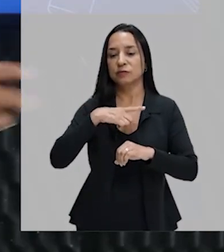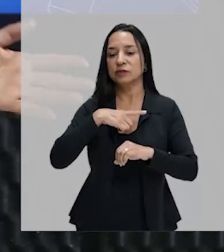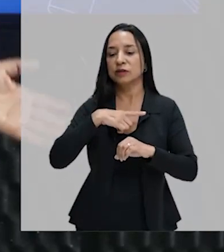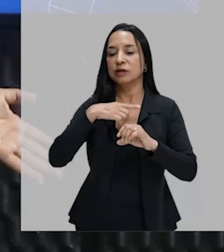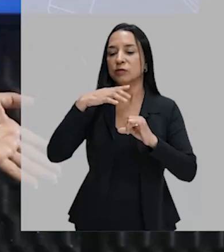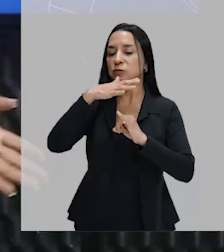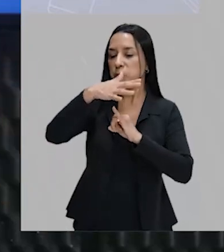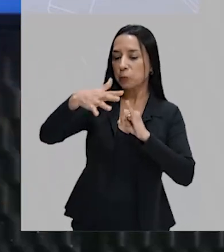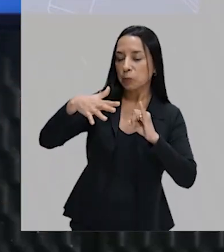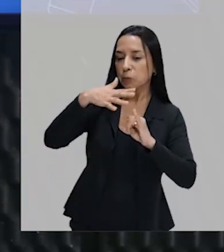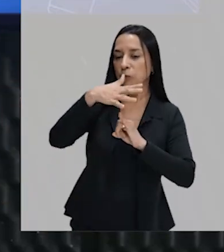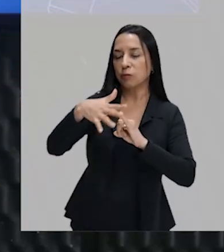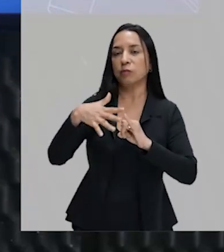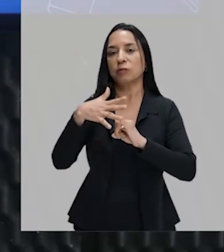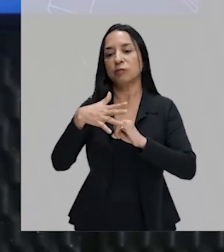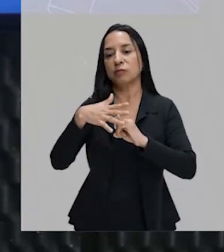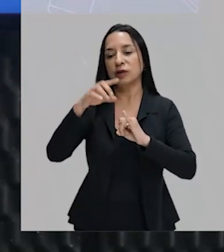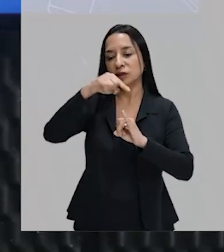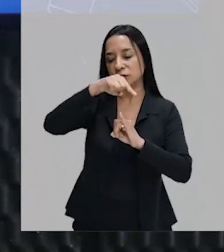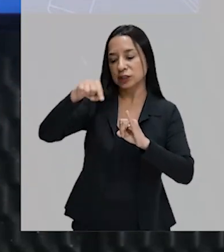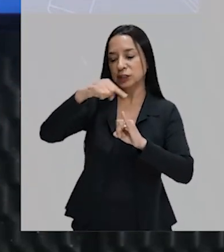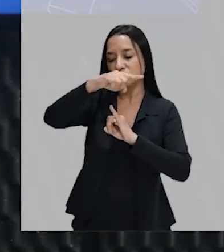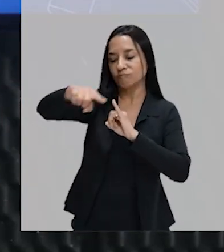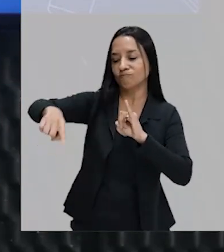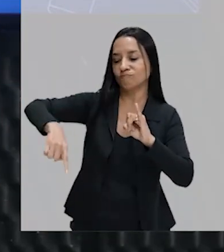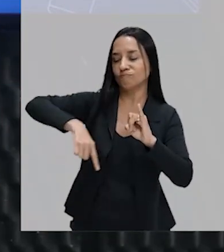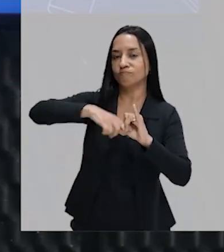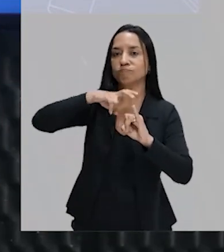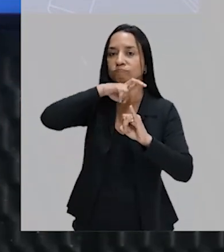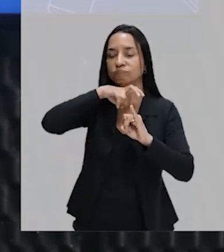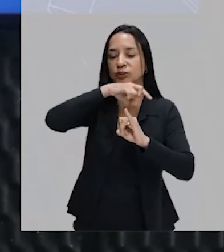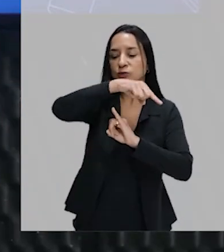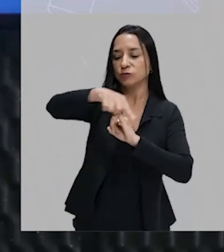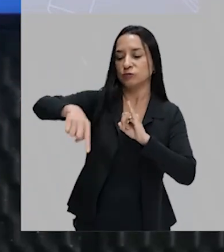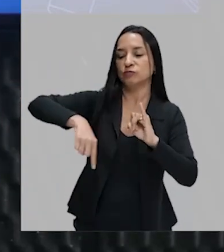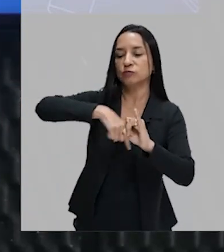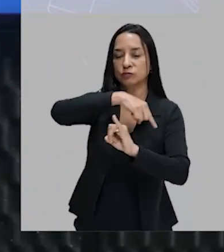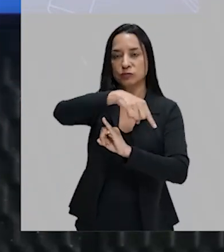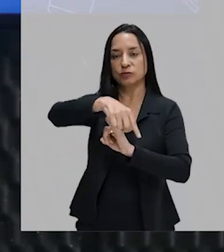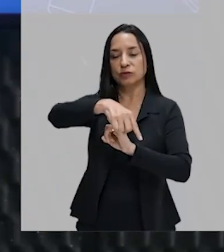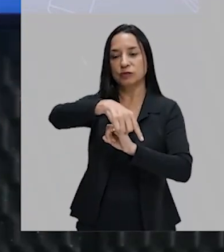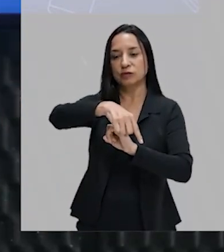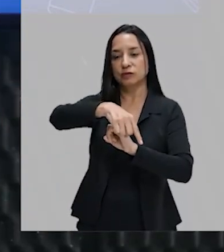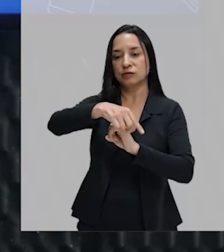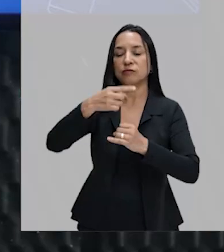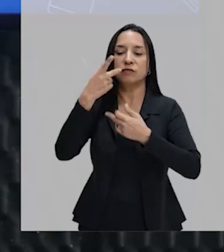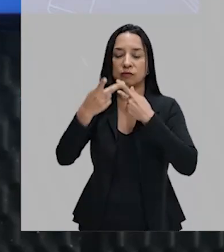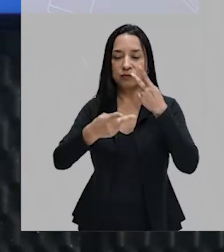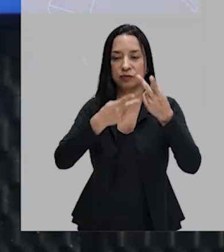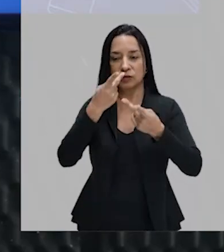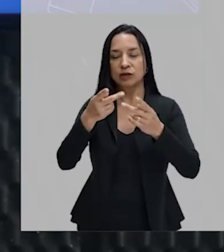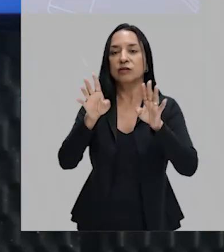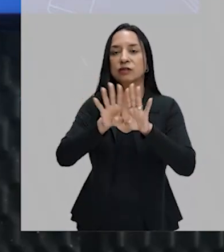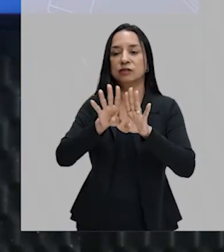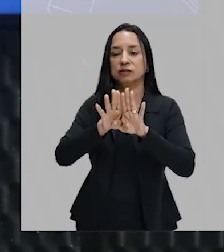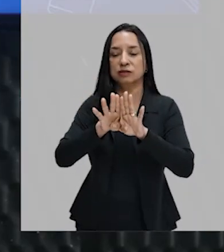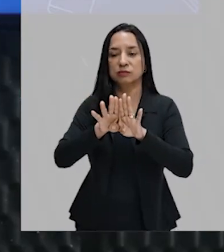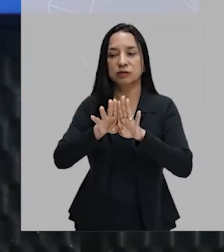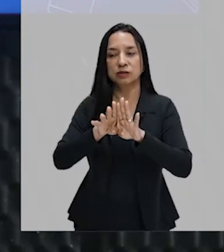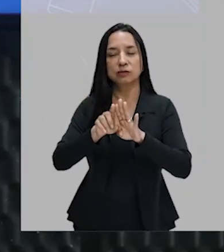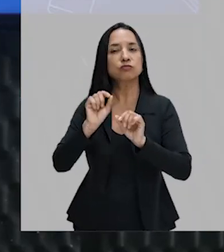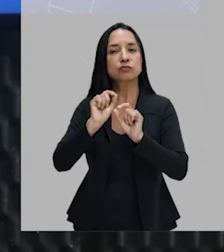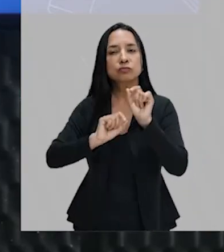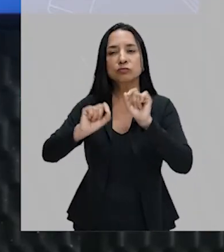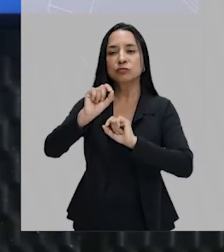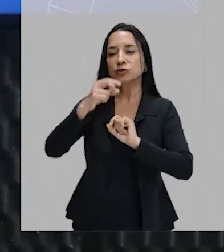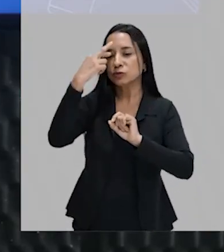uma ilha que estamos em cima de uma serpente enorme, muito enrolada, para todos os lados. Falava-se também, e são histórias que eu ouvi